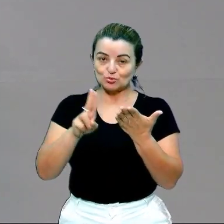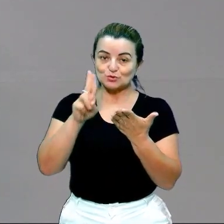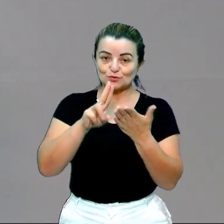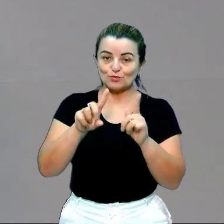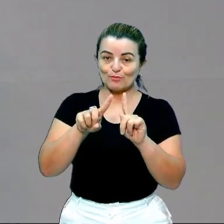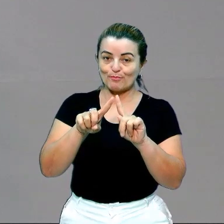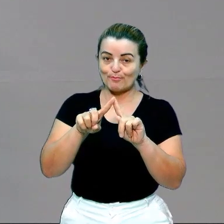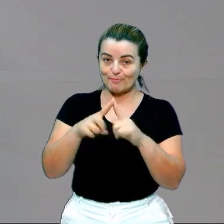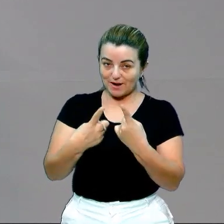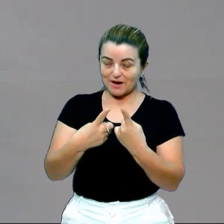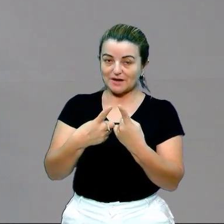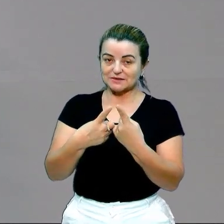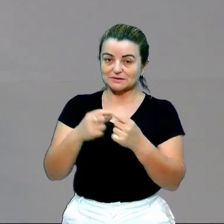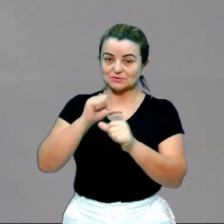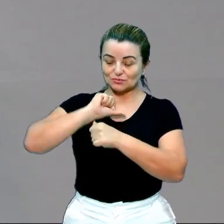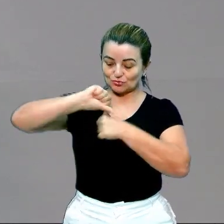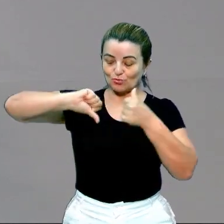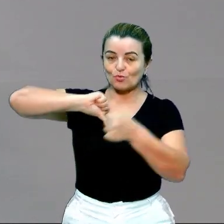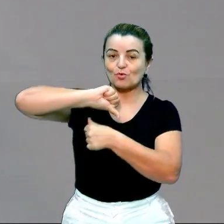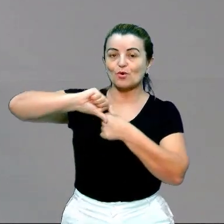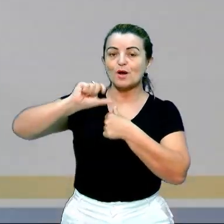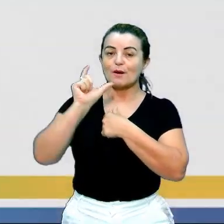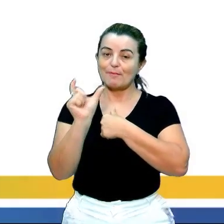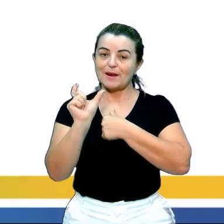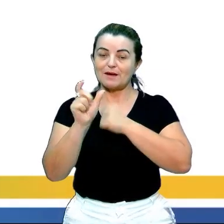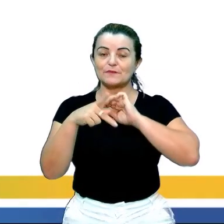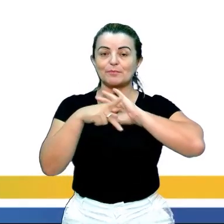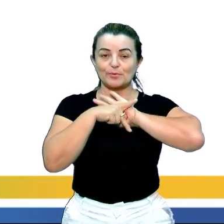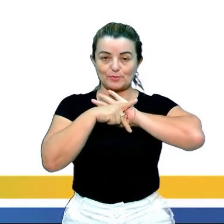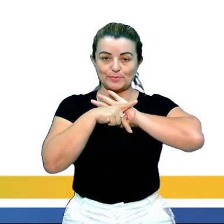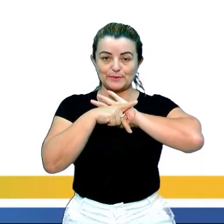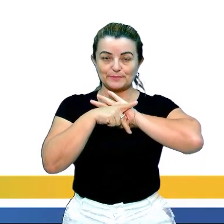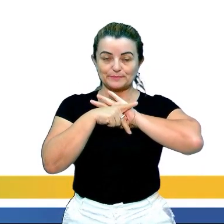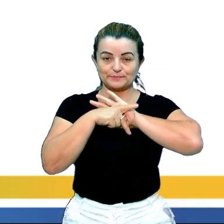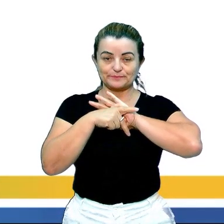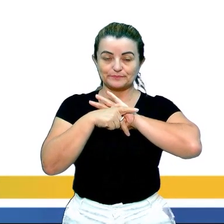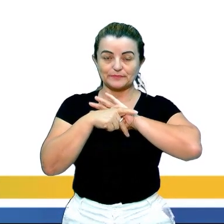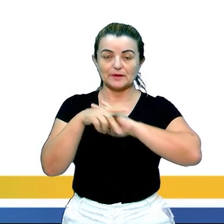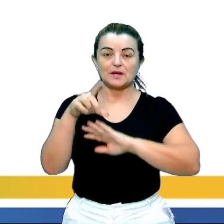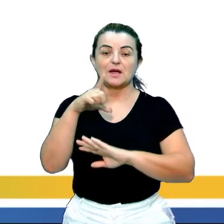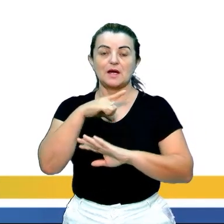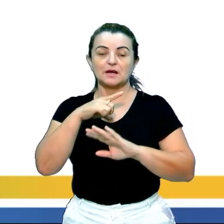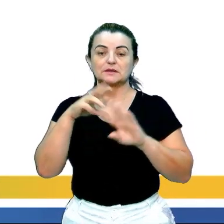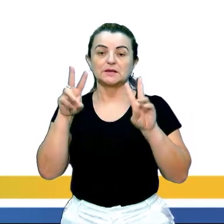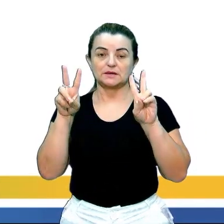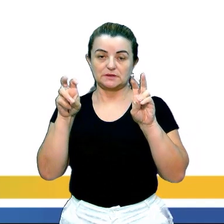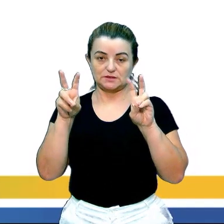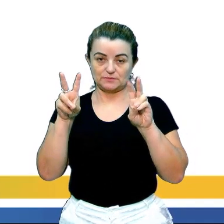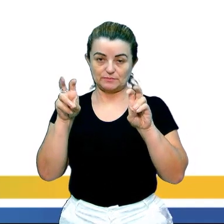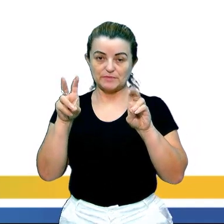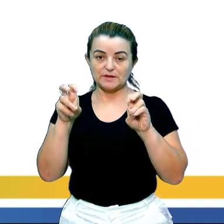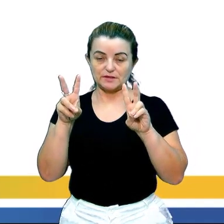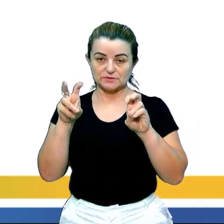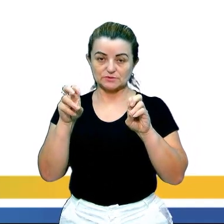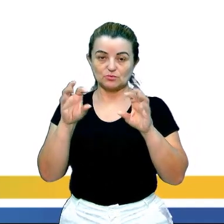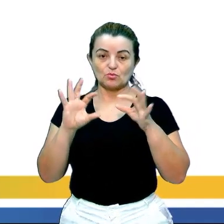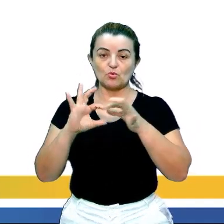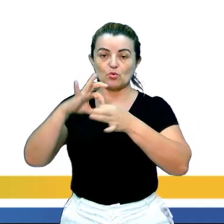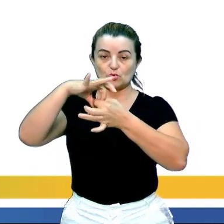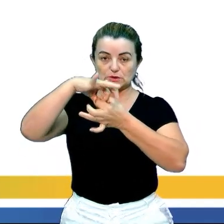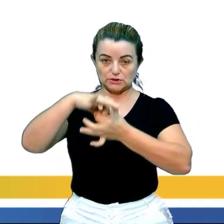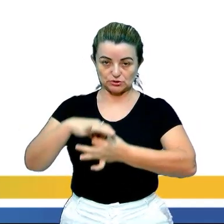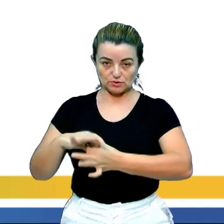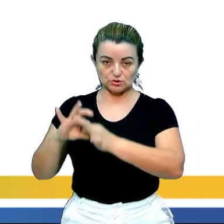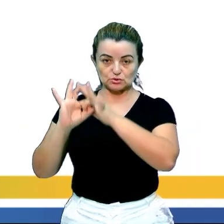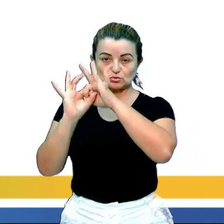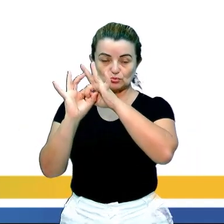Ela falou a mesma coisa, mas com as palavras dela. E aí tem a temática, e ele foi muito feliz, ele contextualizou com a